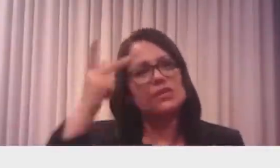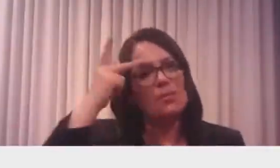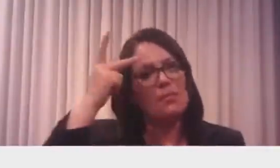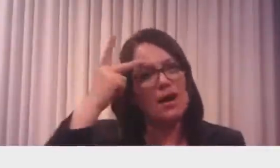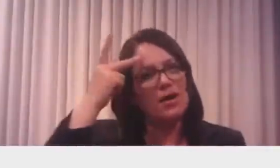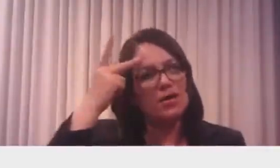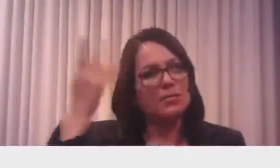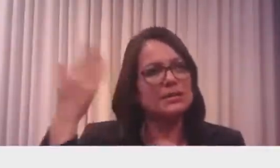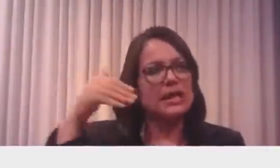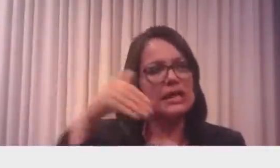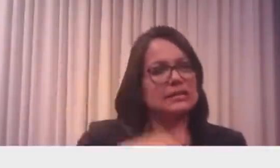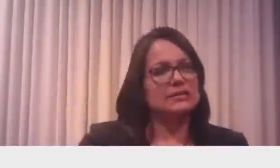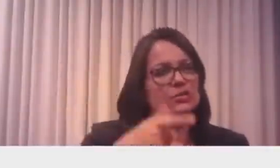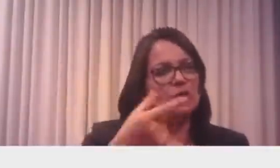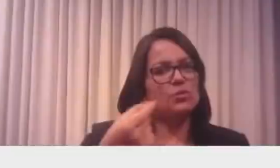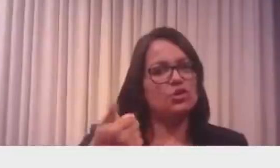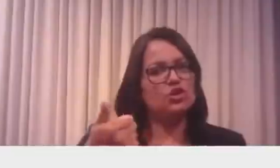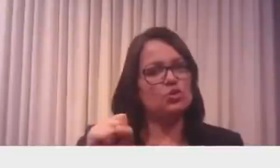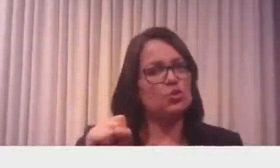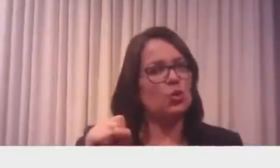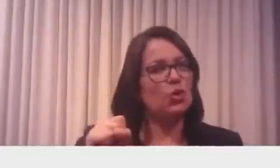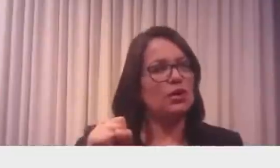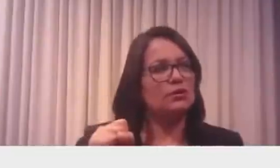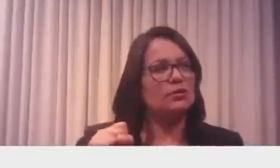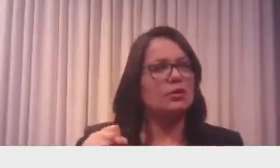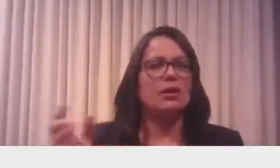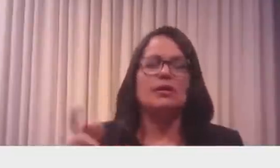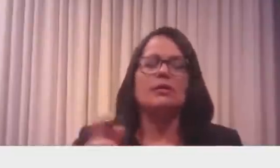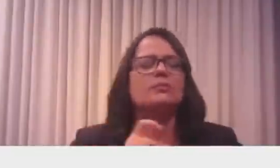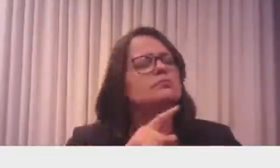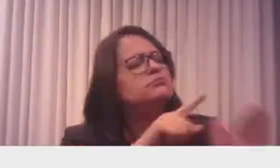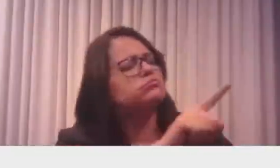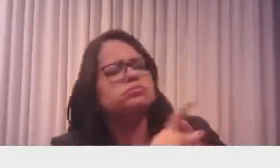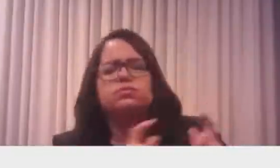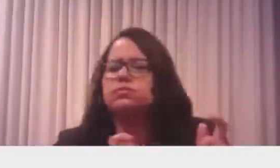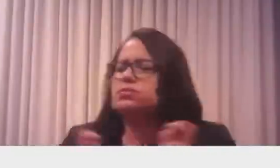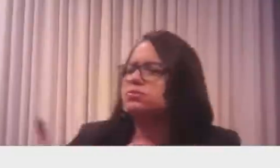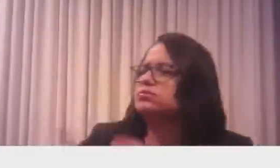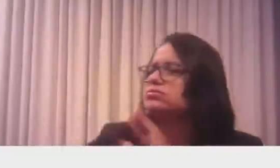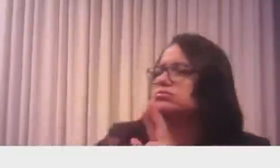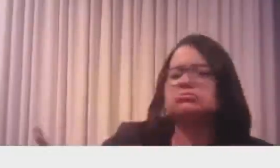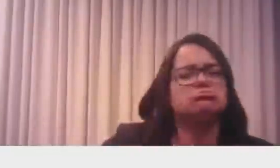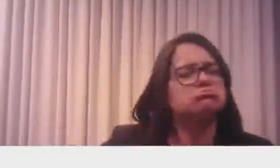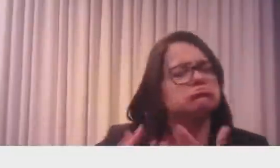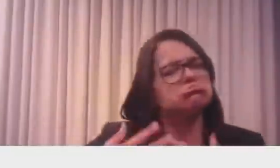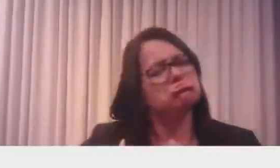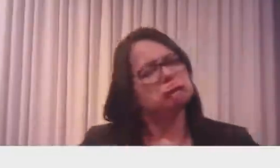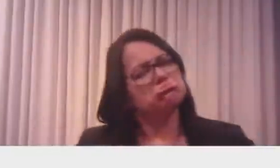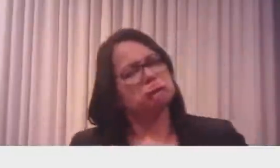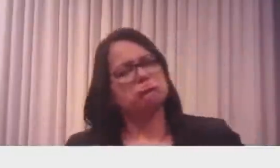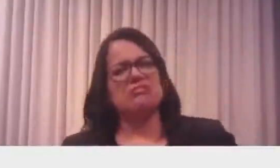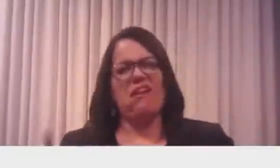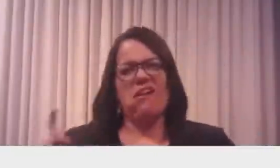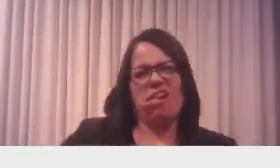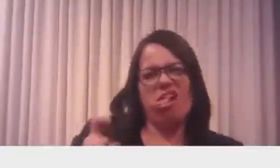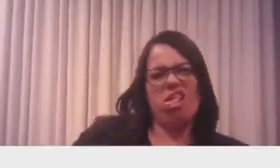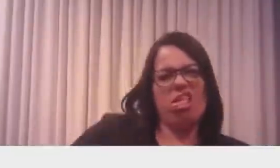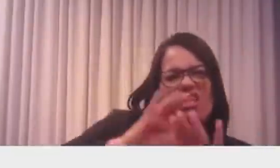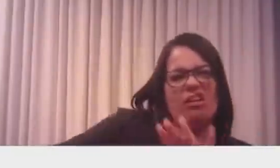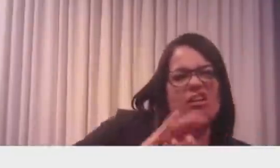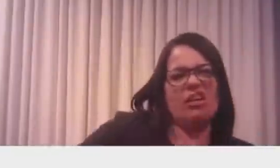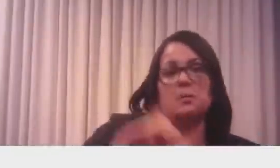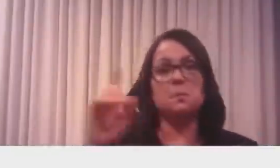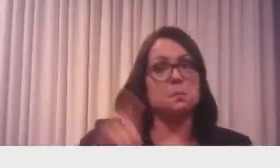das eleições de 2018 e me conduziu a uma entrevista de forma bastante tranquila, sem pegadinhas, sem maldade